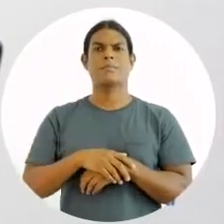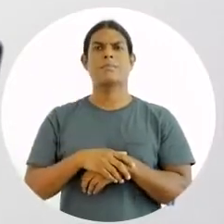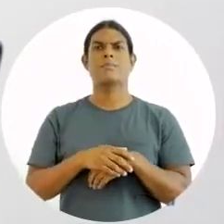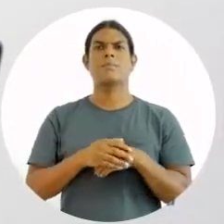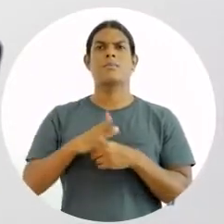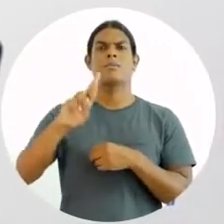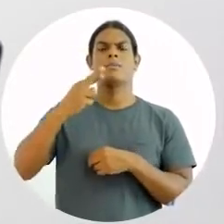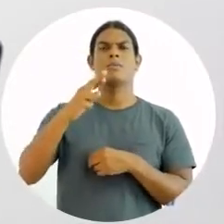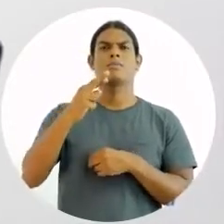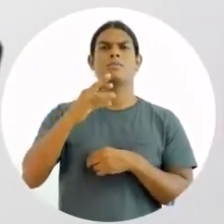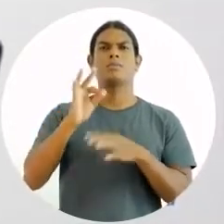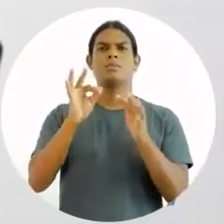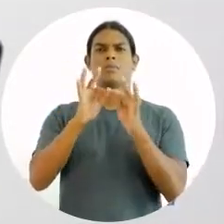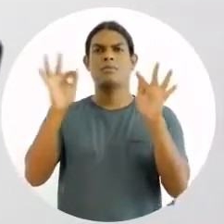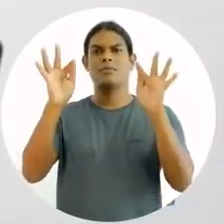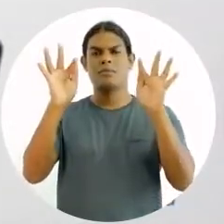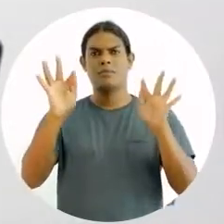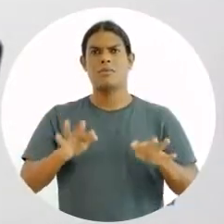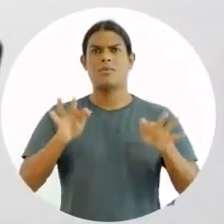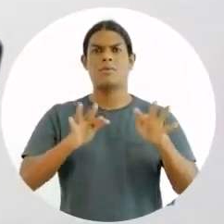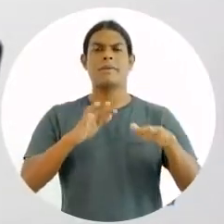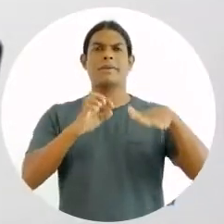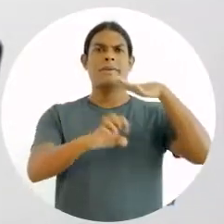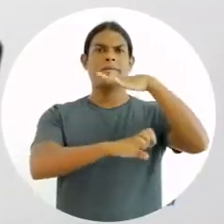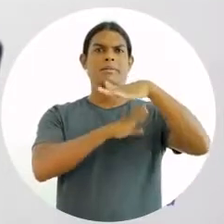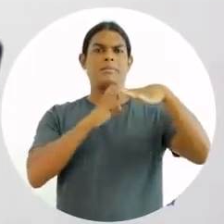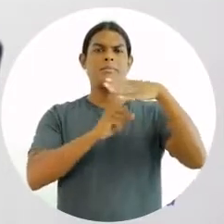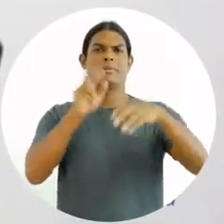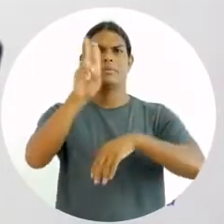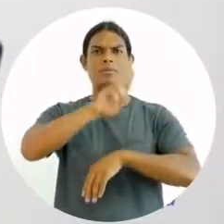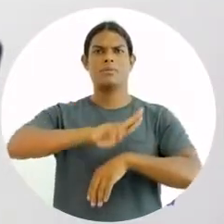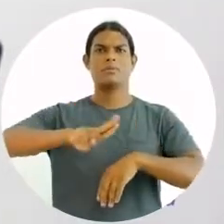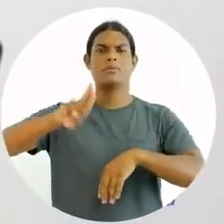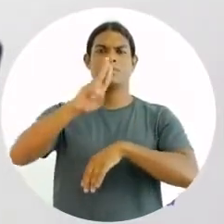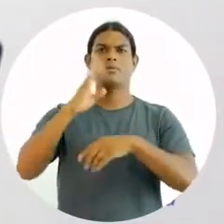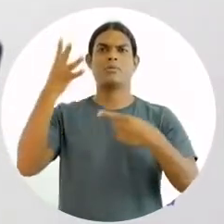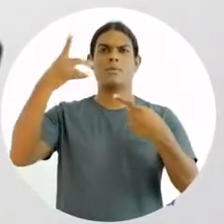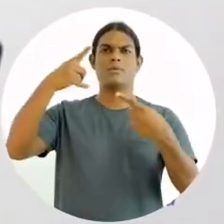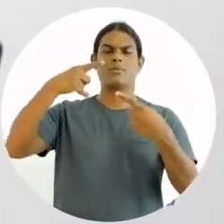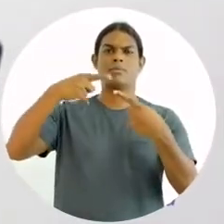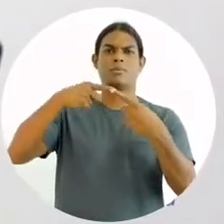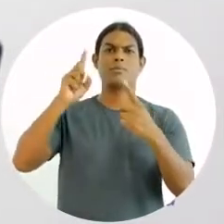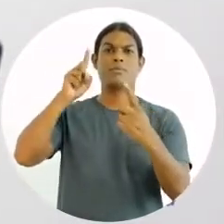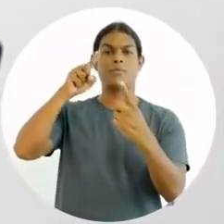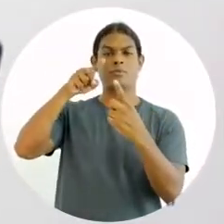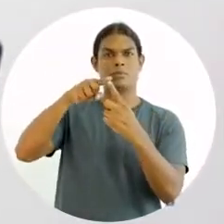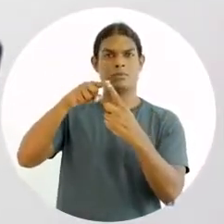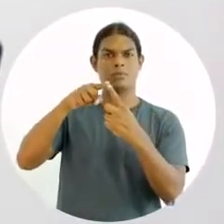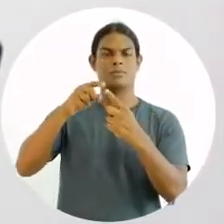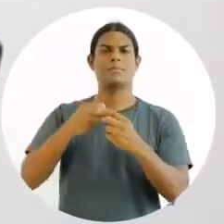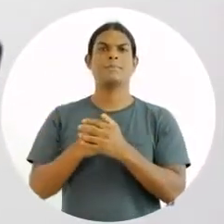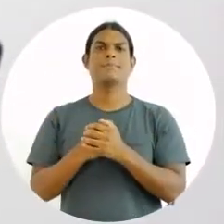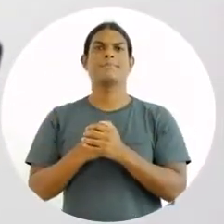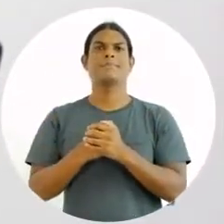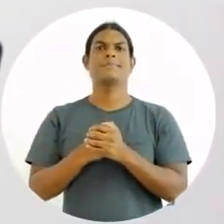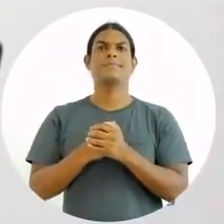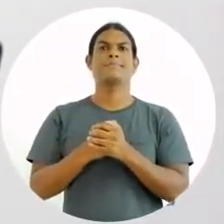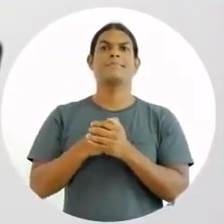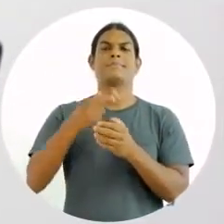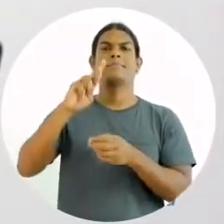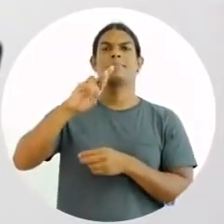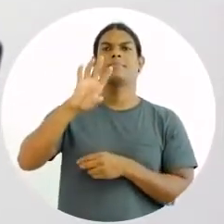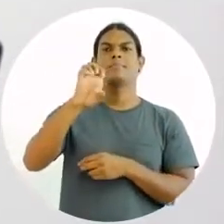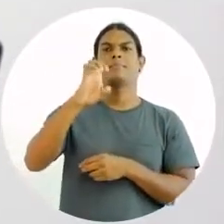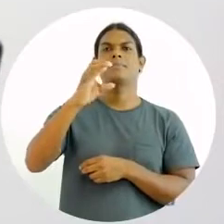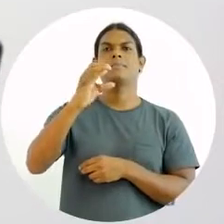recursos são meios que as organizações possuem para realizar suas tarefas e atingir seus objetivos. Ou seja, recurso